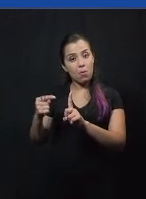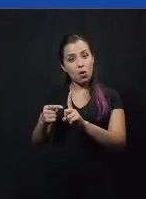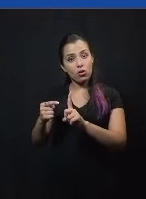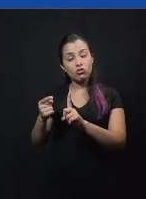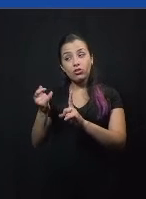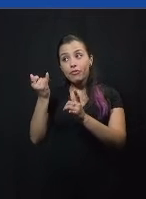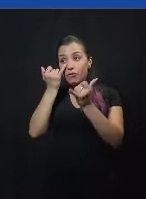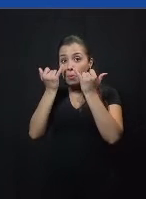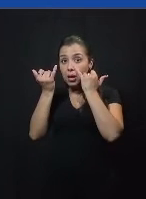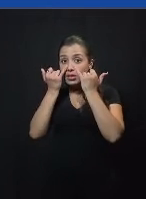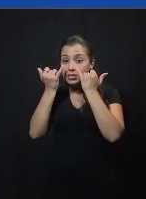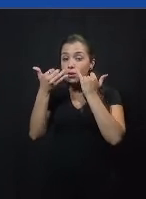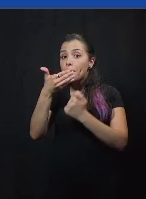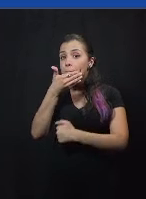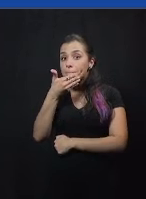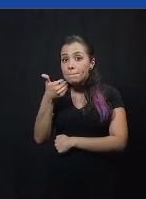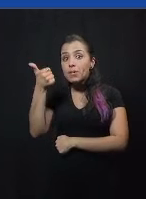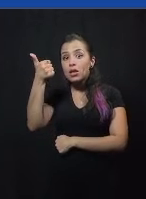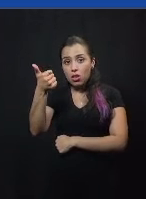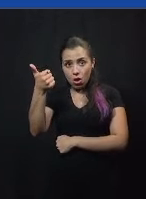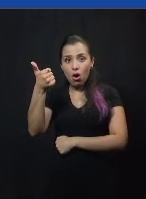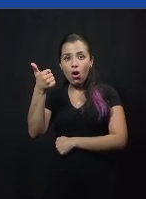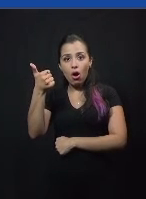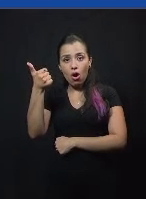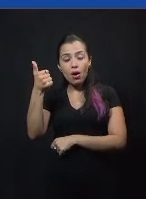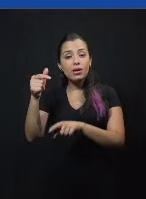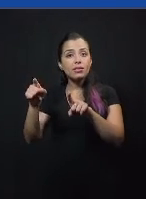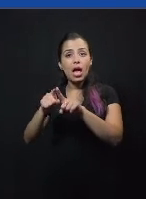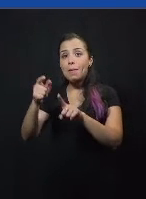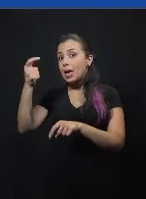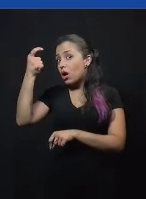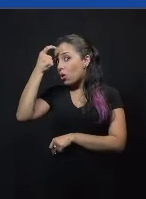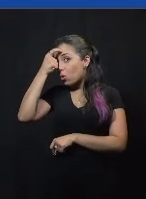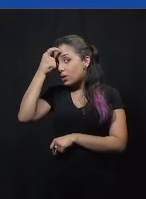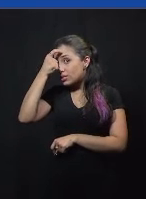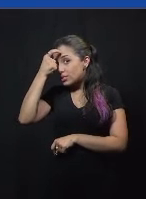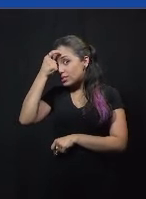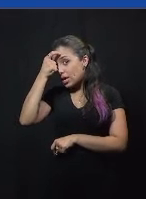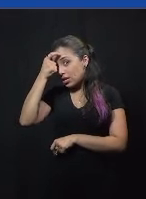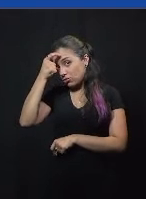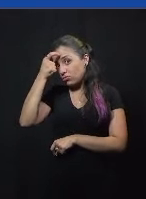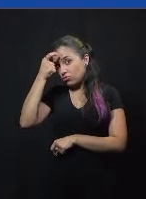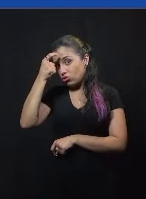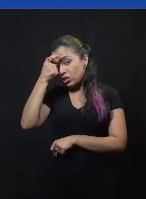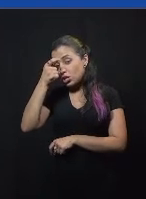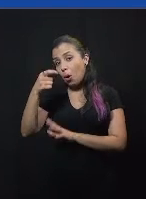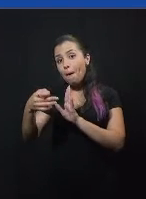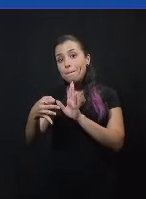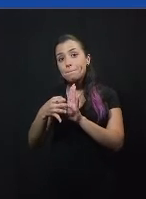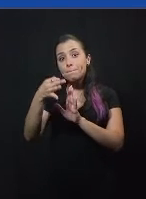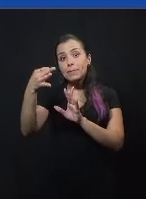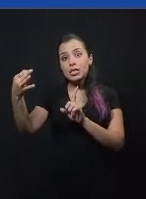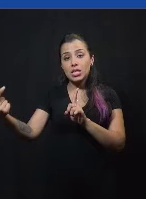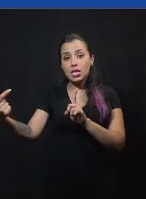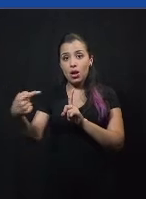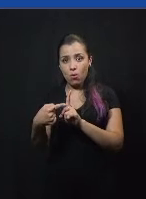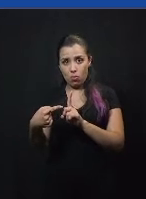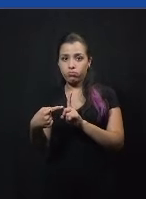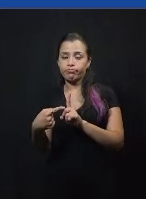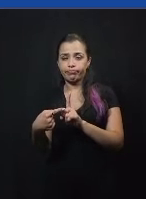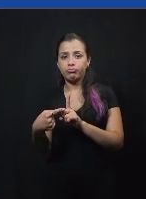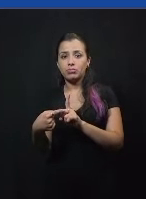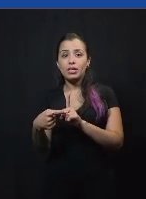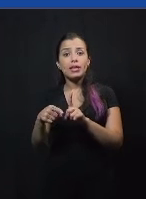informada, ele pode se tornar uma pessoa mais consciente dos seus próprios vieses, e, a partir disso,